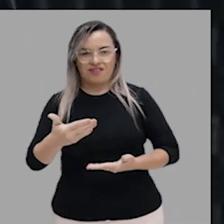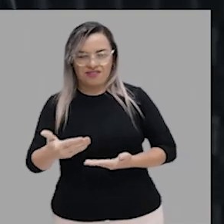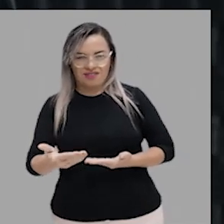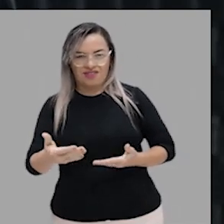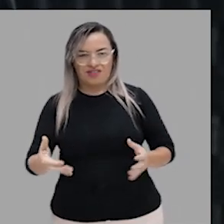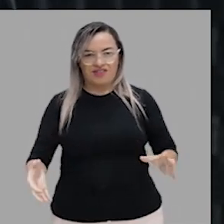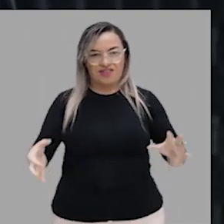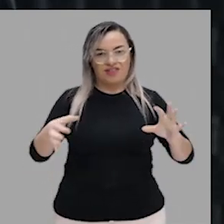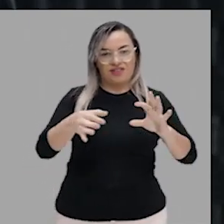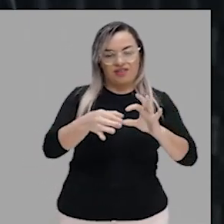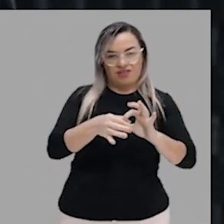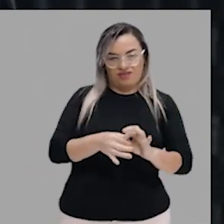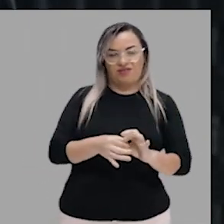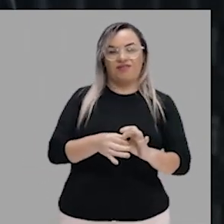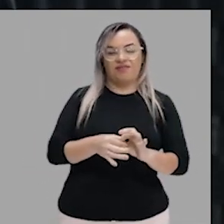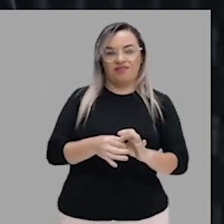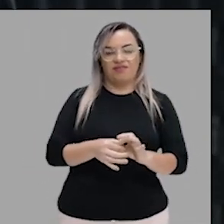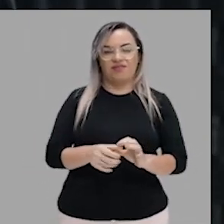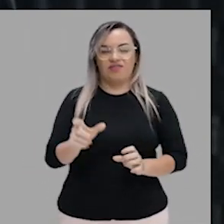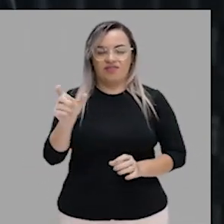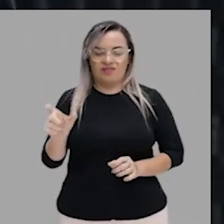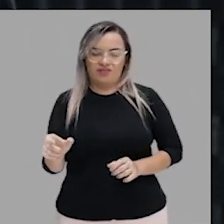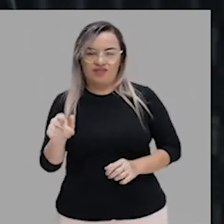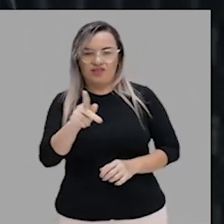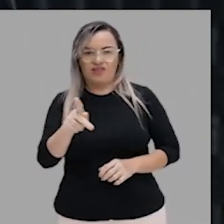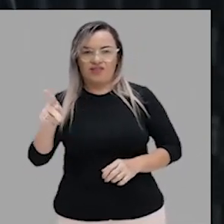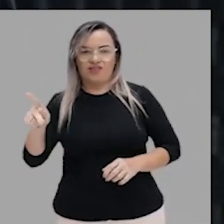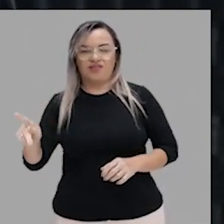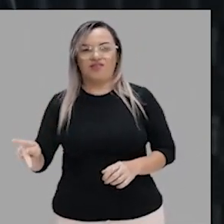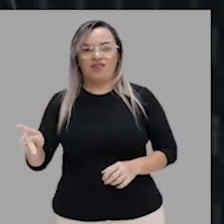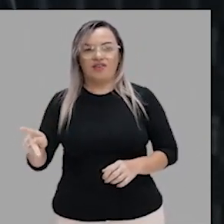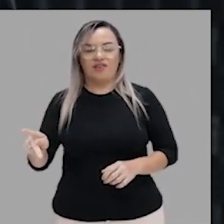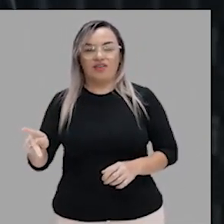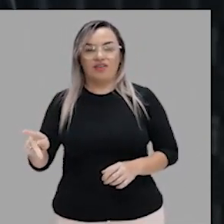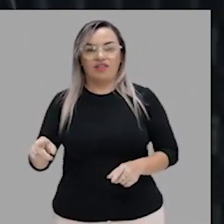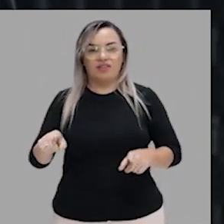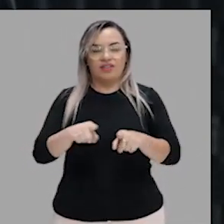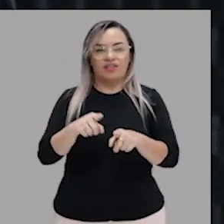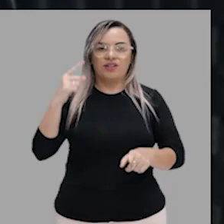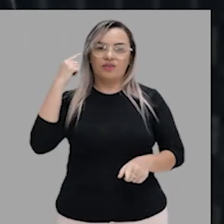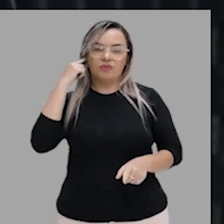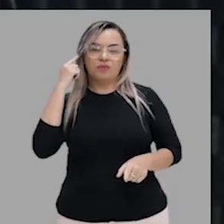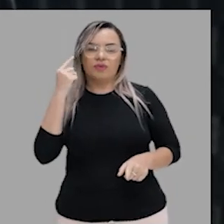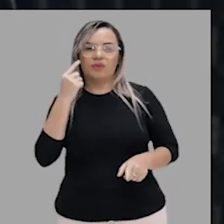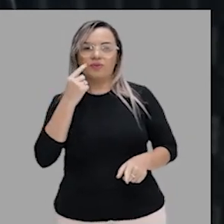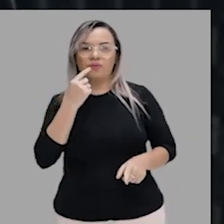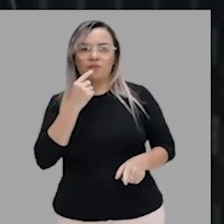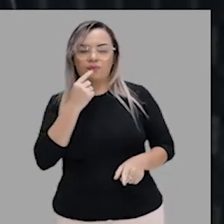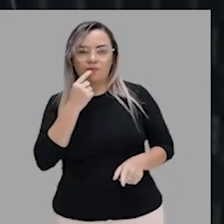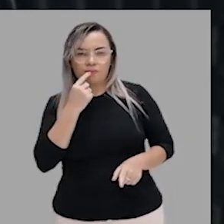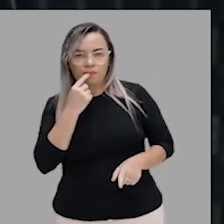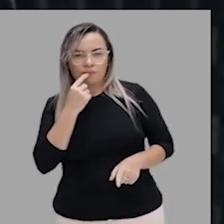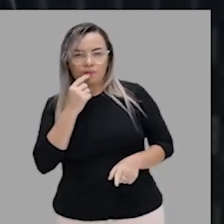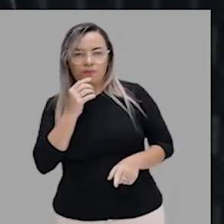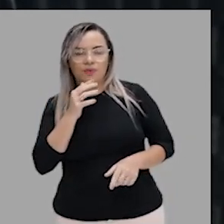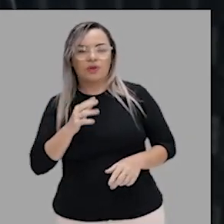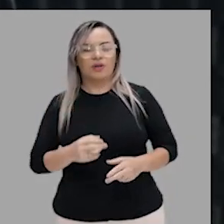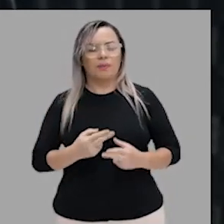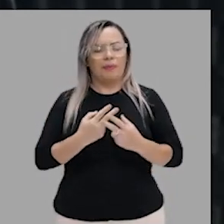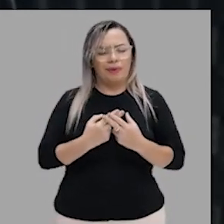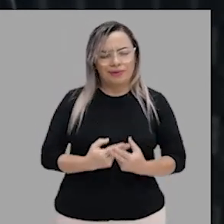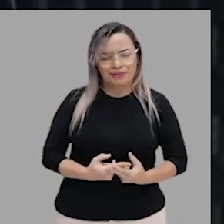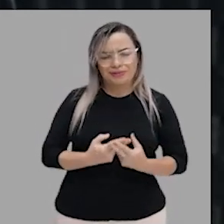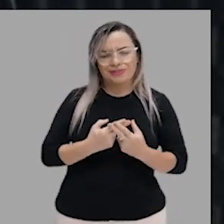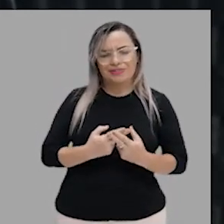eu falar, e os meus Xuxus, que não me ouvem entender, eu tenho que falar devagar. Mas aí, eu falando devagar,